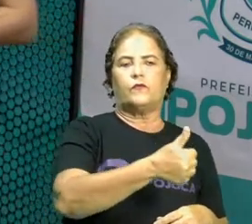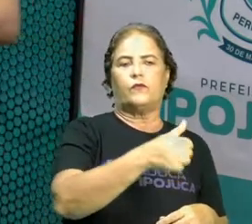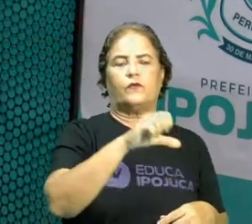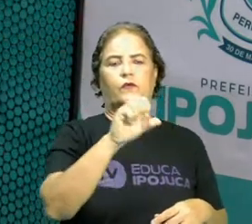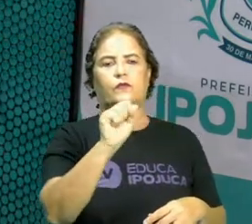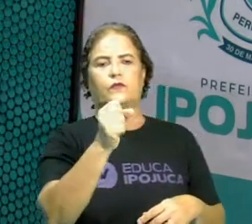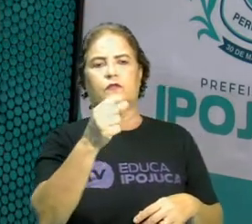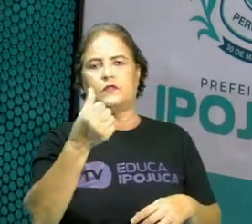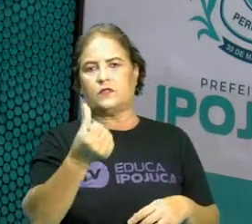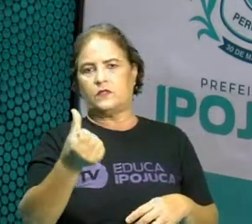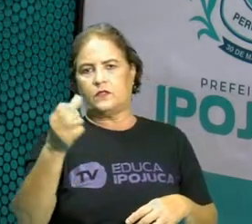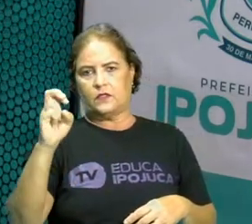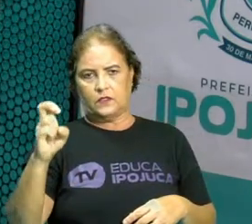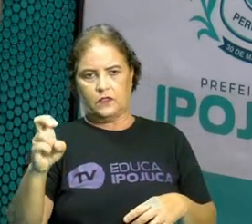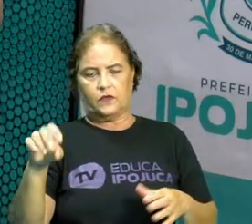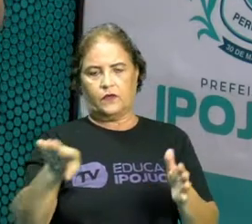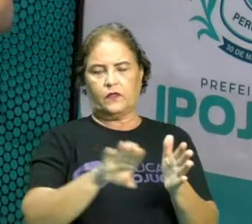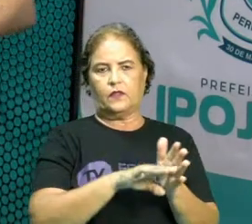a 1918.